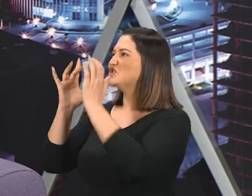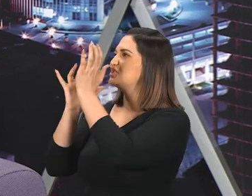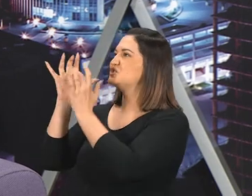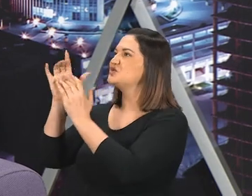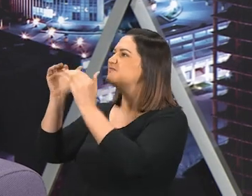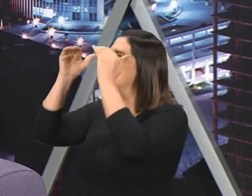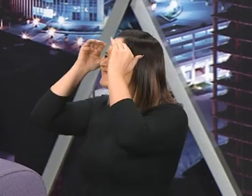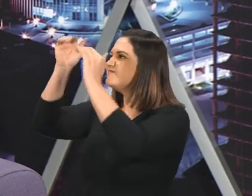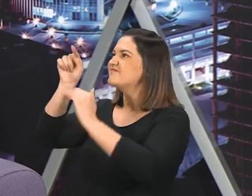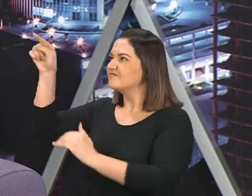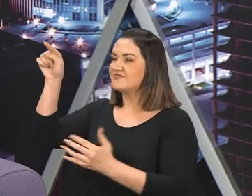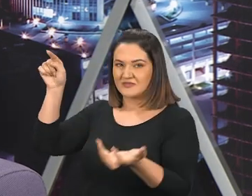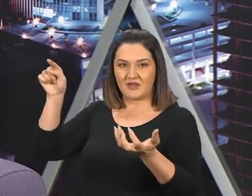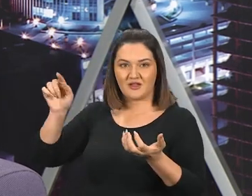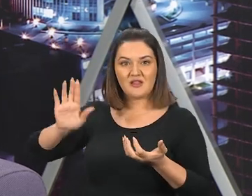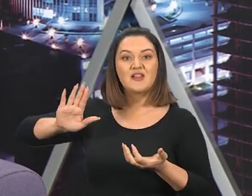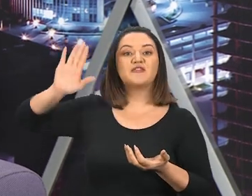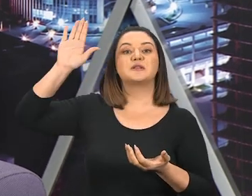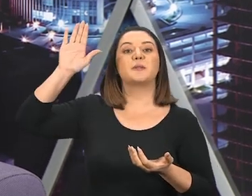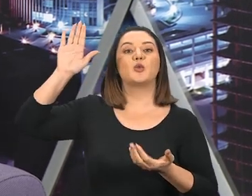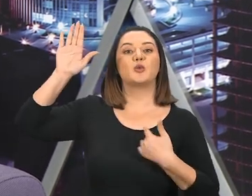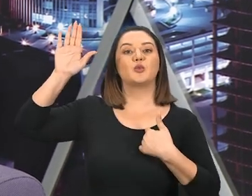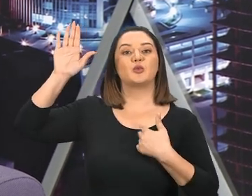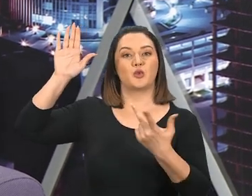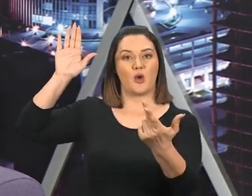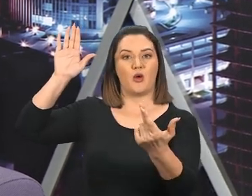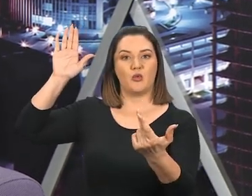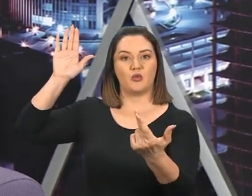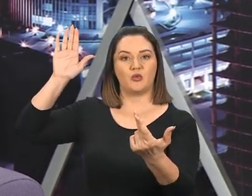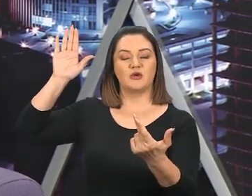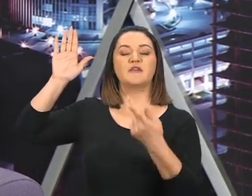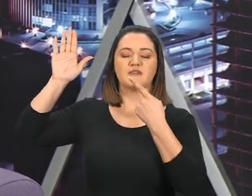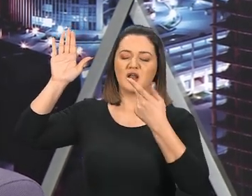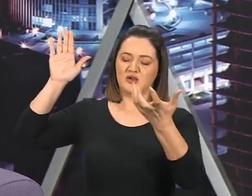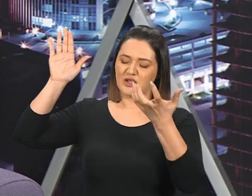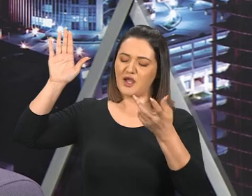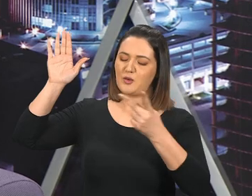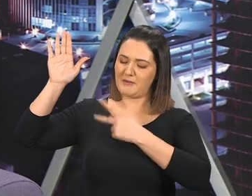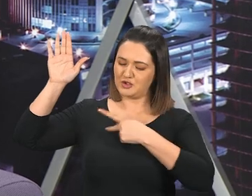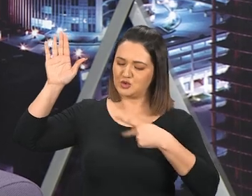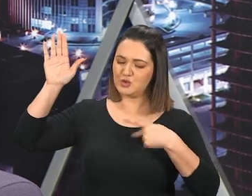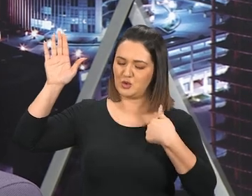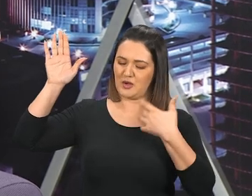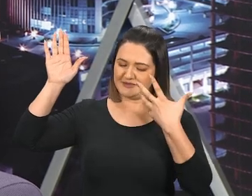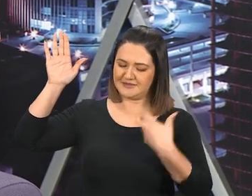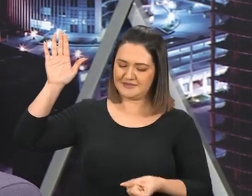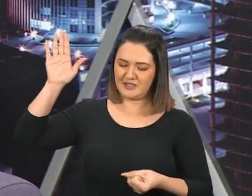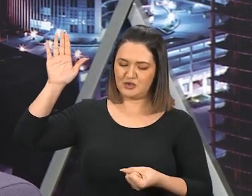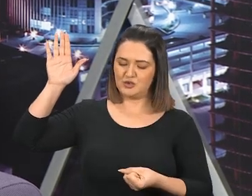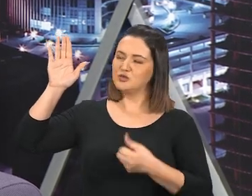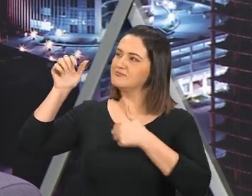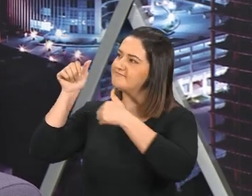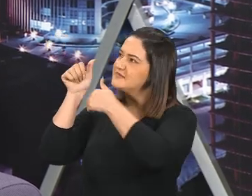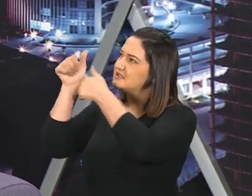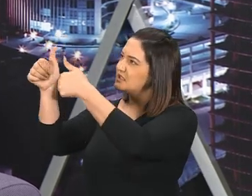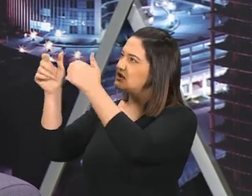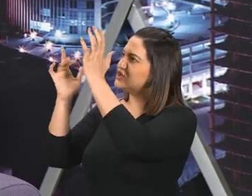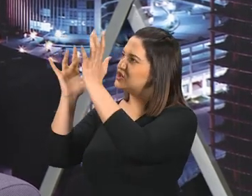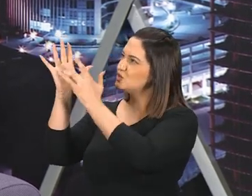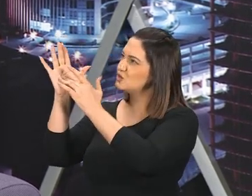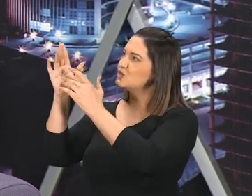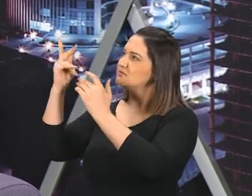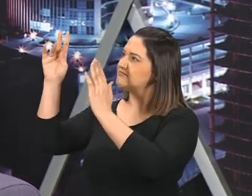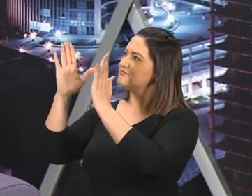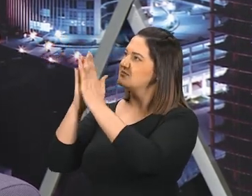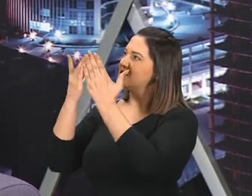E obedecer só a Ele, Levante a sua mão, Juntamente com a minha, E diga, Pastor, Eu aceito seguir, A Cristo,